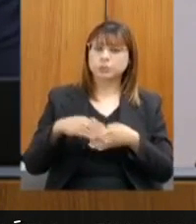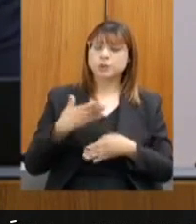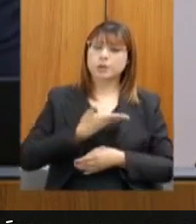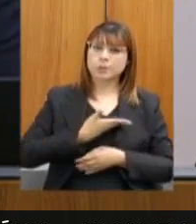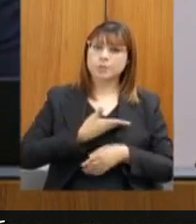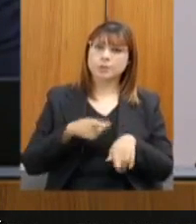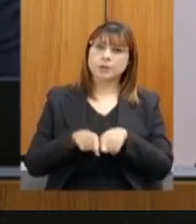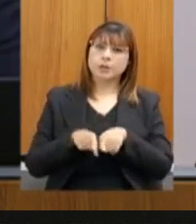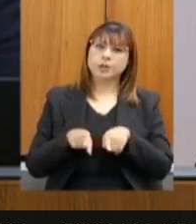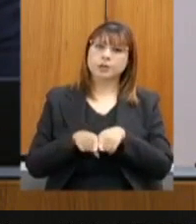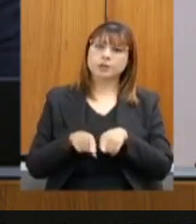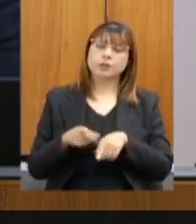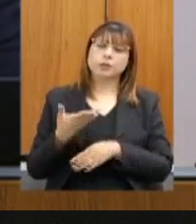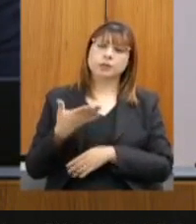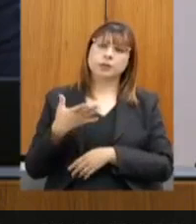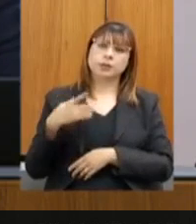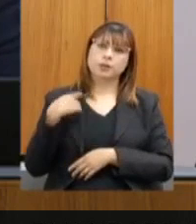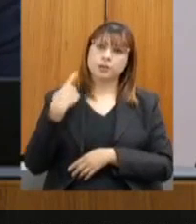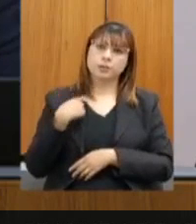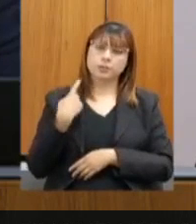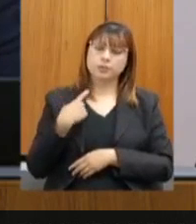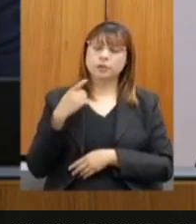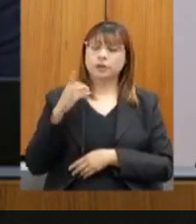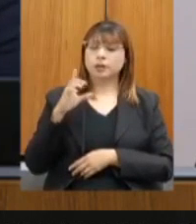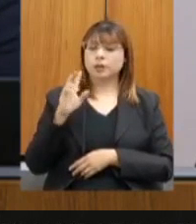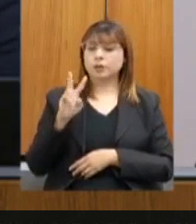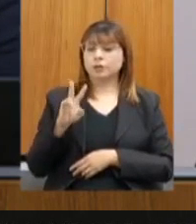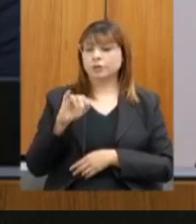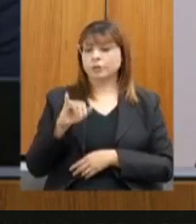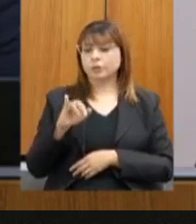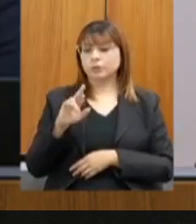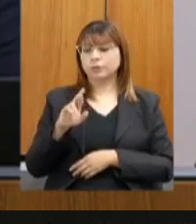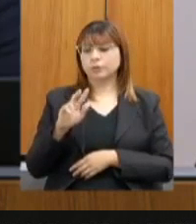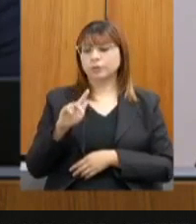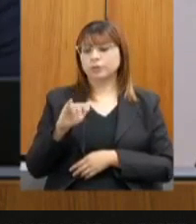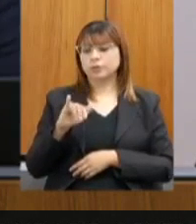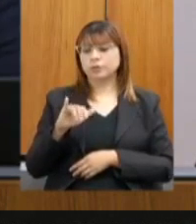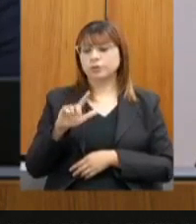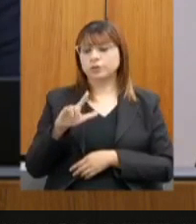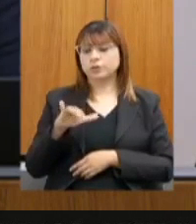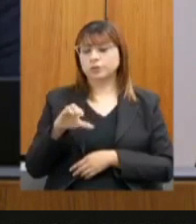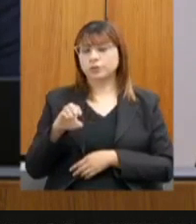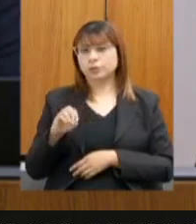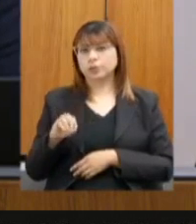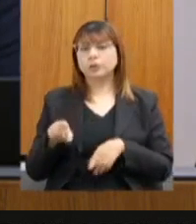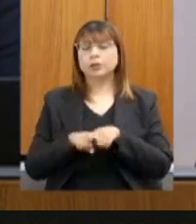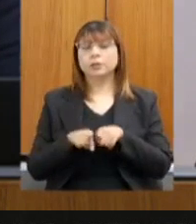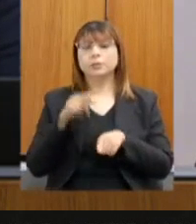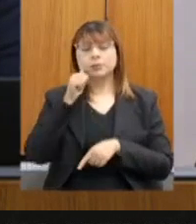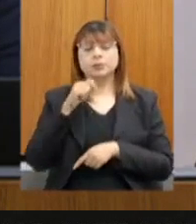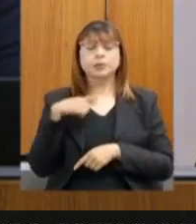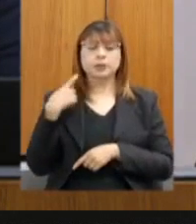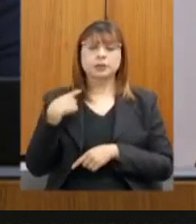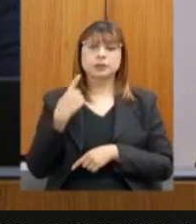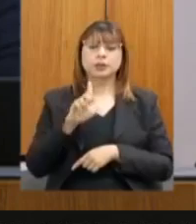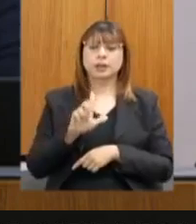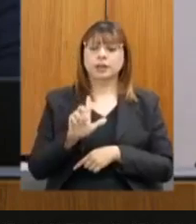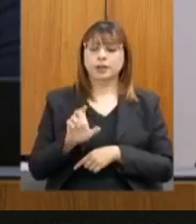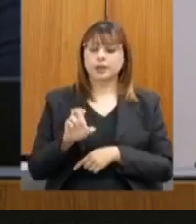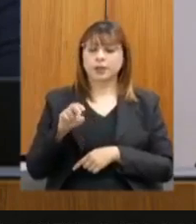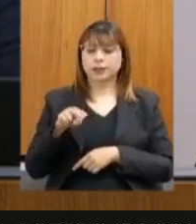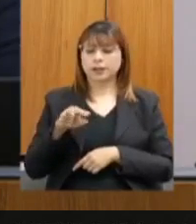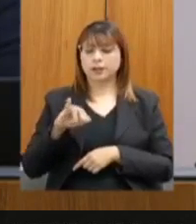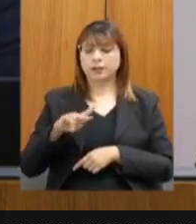amigo, deputado Virgílio Guimarães. Seja muito bem-vindo, deputado Virgílio Guimarães. A nossa querida deputada Leninha